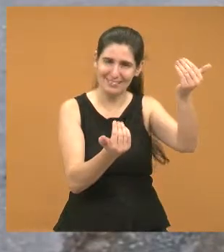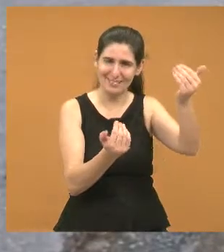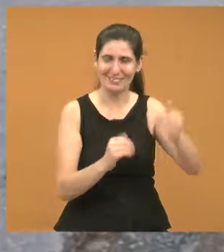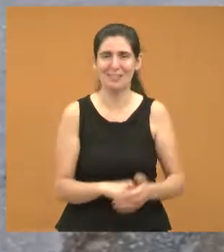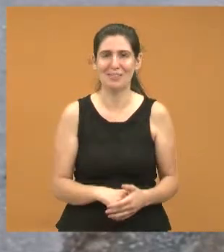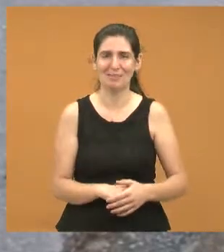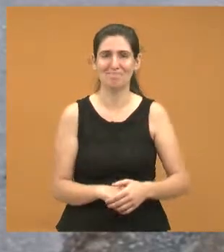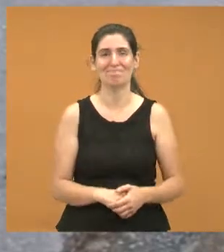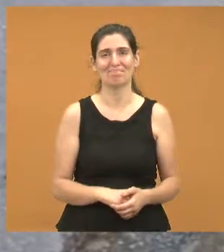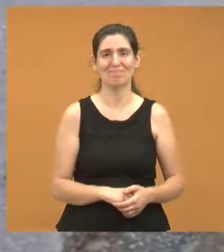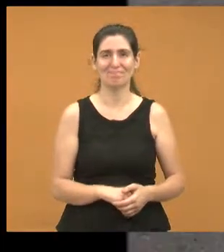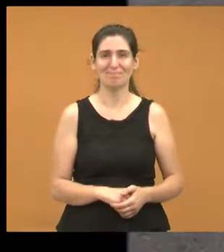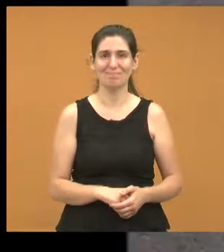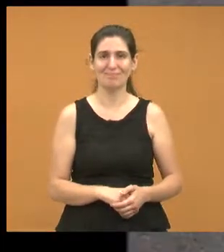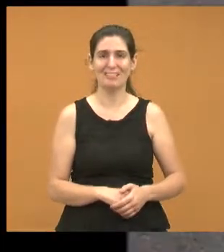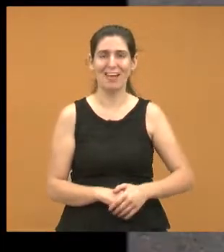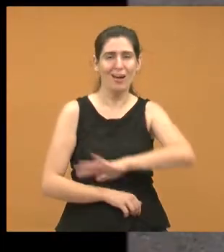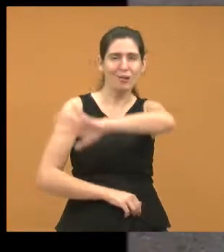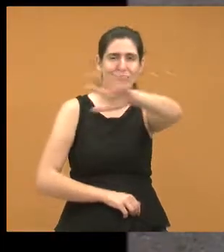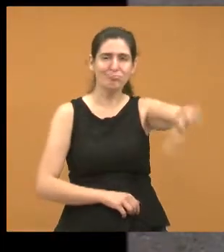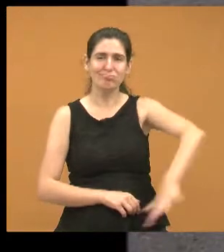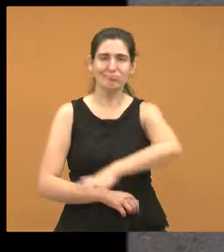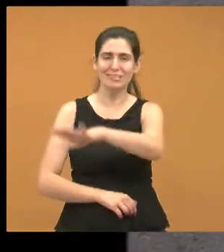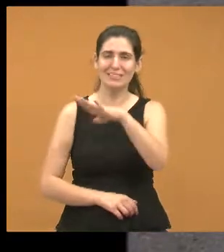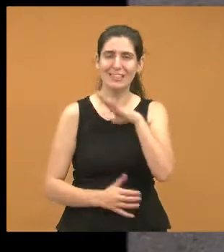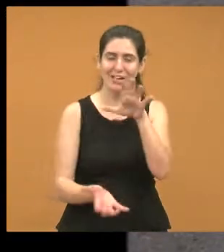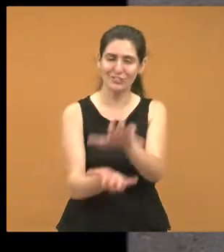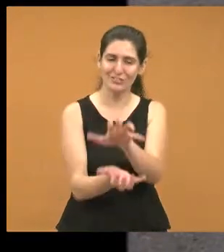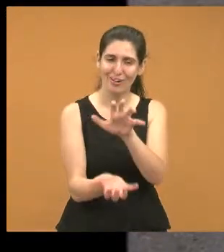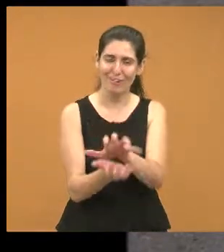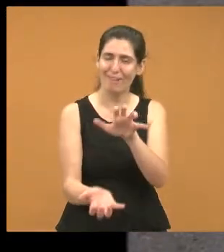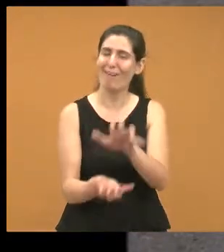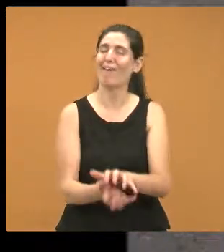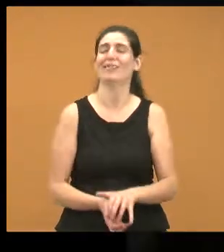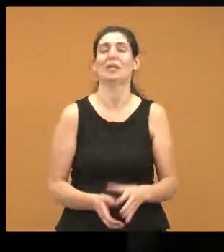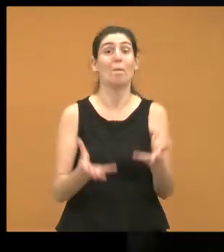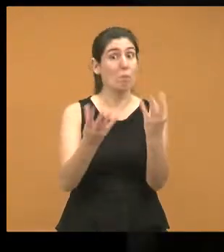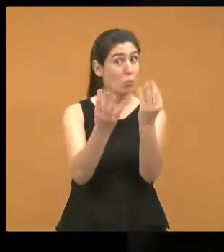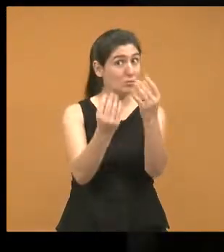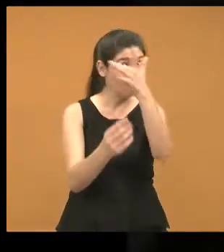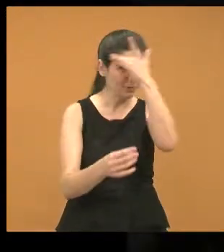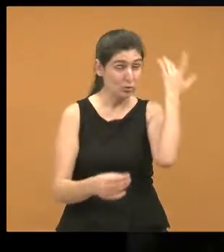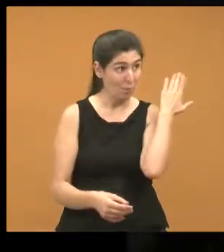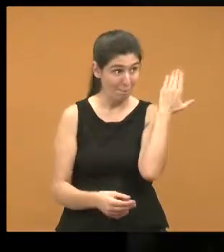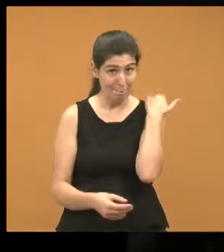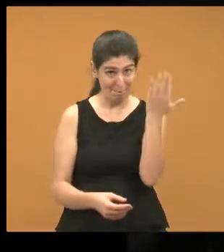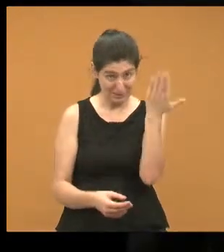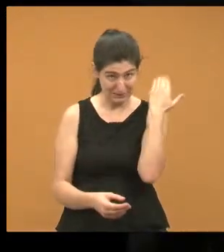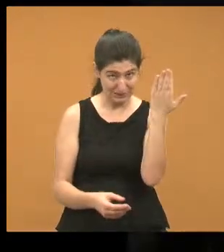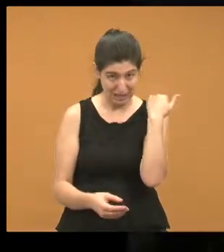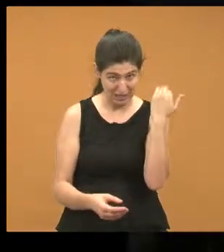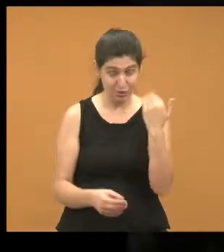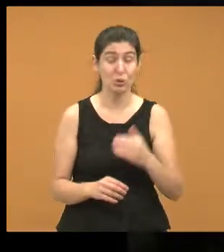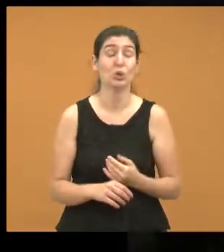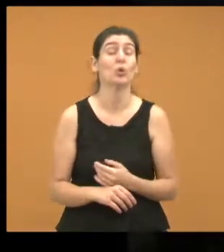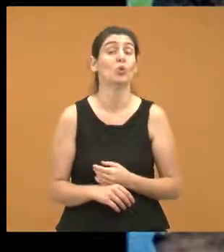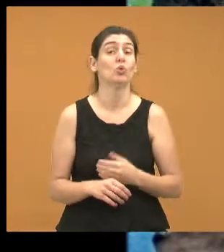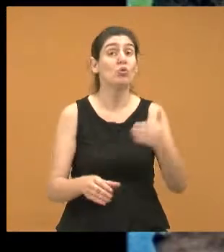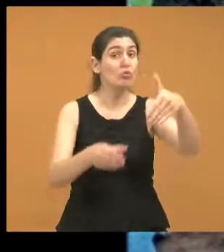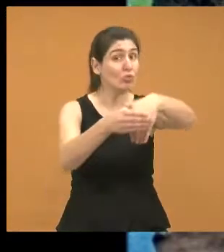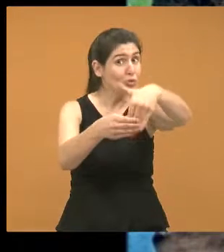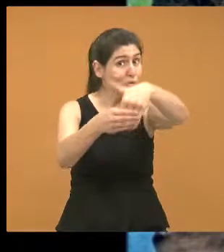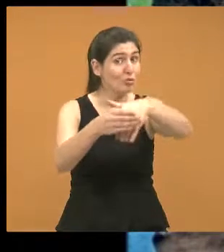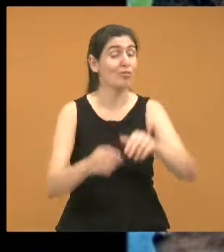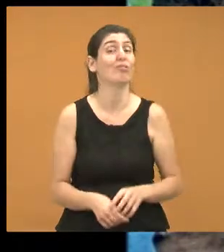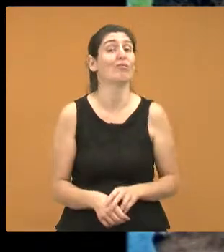eleitores de toda a cidade de Jacareí, eu tive votos esparramados por toda a cidade de Jacareí, e principalmente no Reduto, onde eu